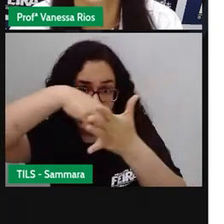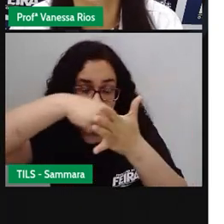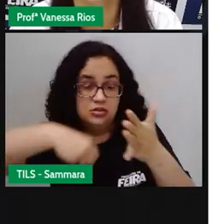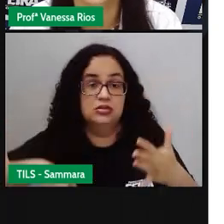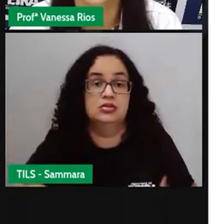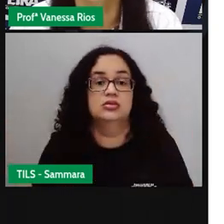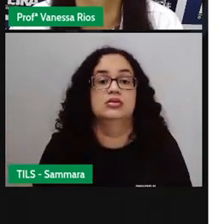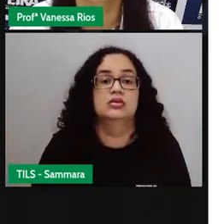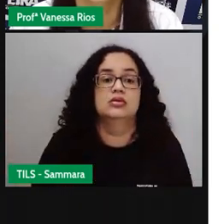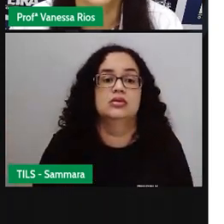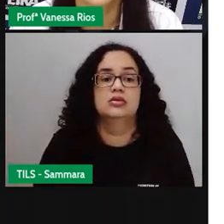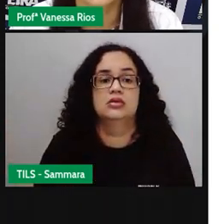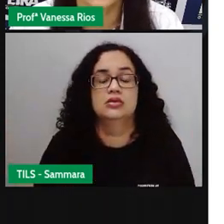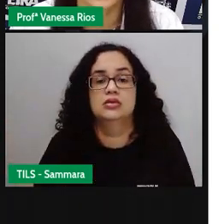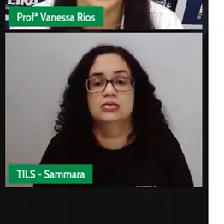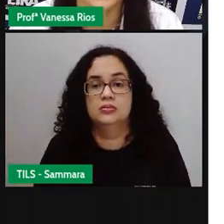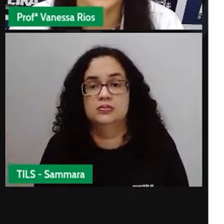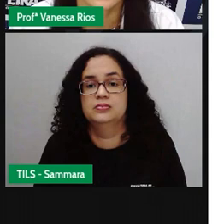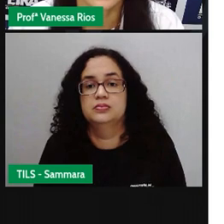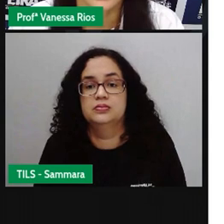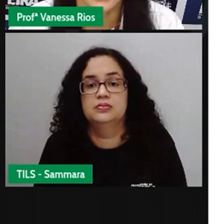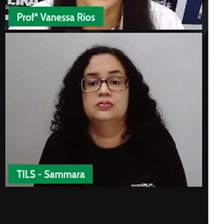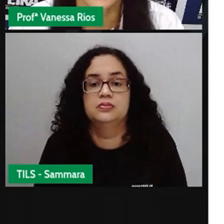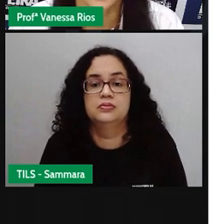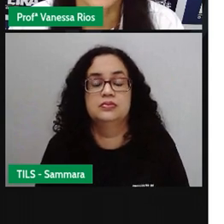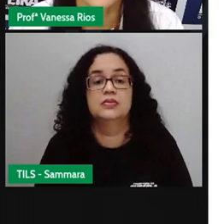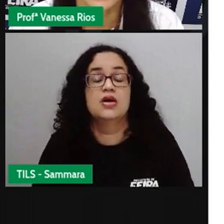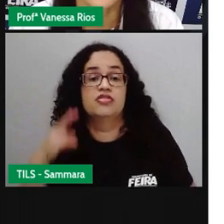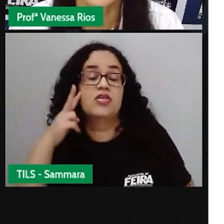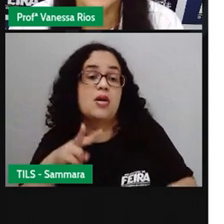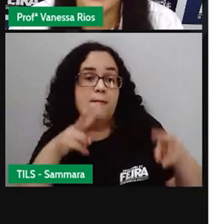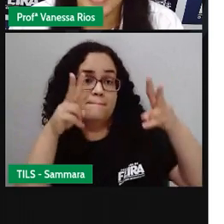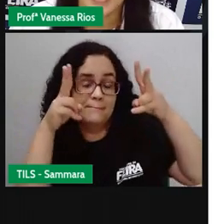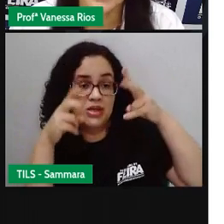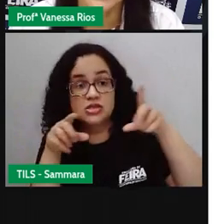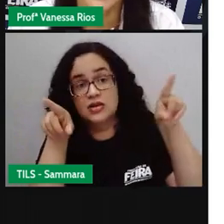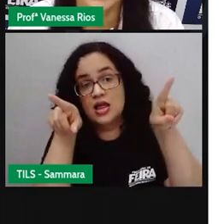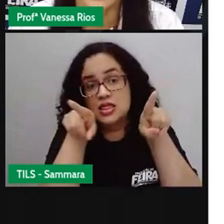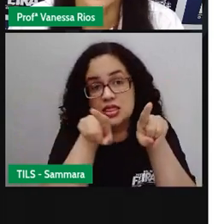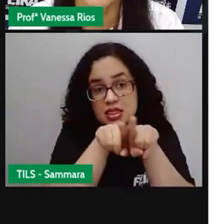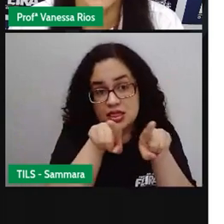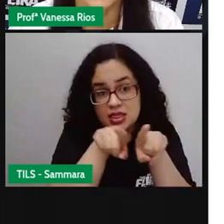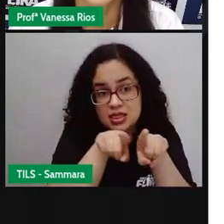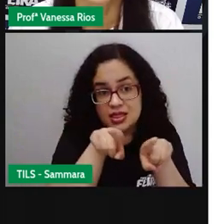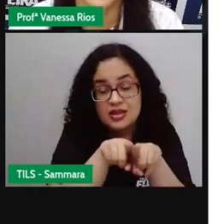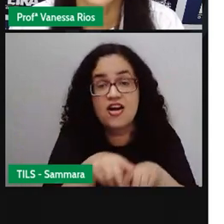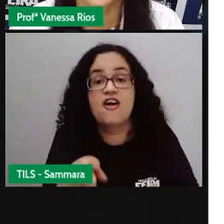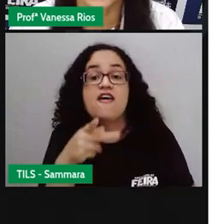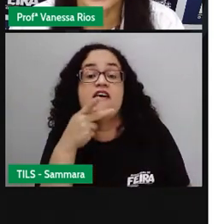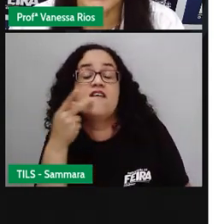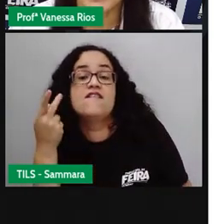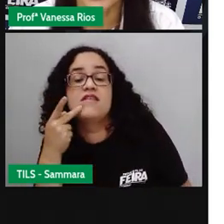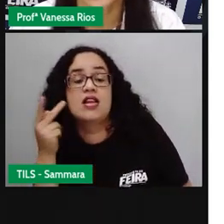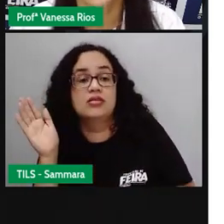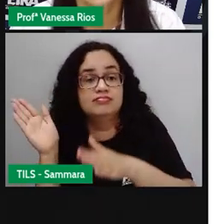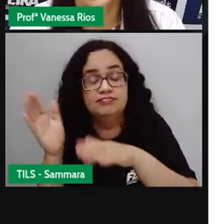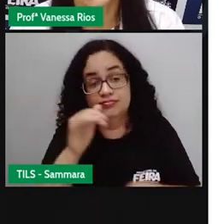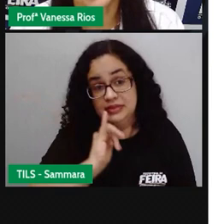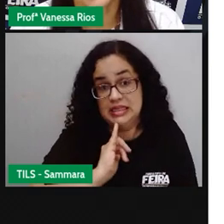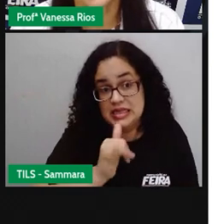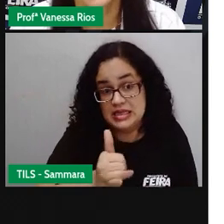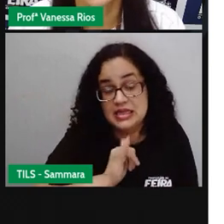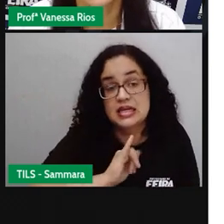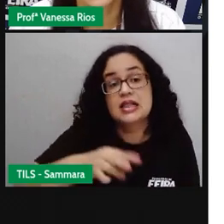ele teve que desempenhar durante o dia. E aí, a gente observa também, quando a gente fala em narrativas, a gente